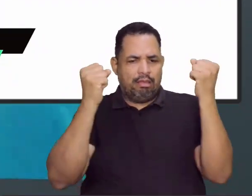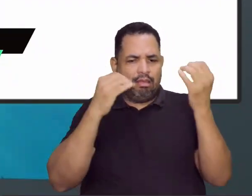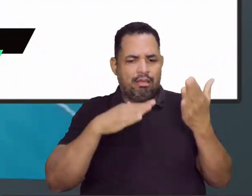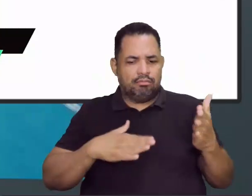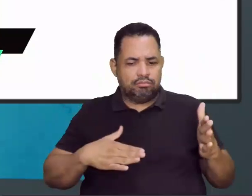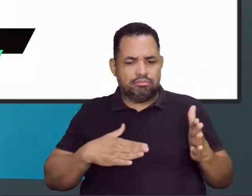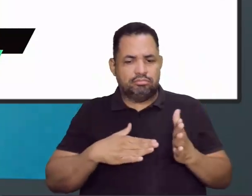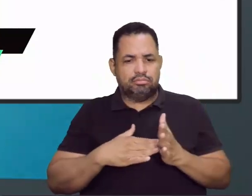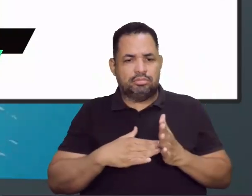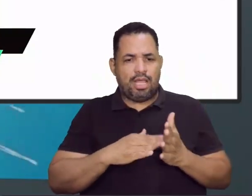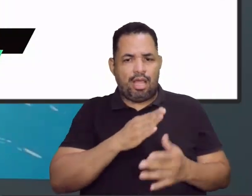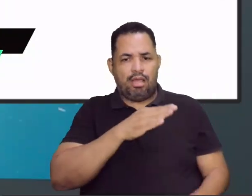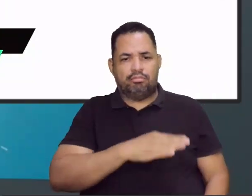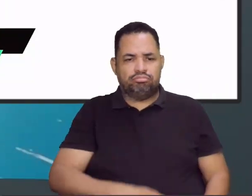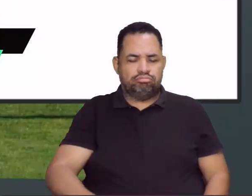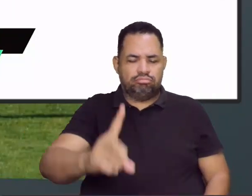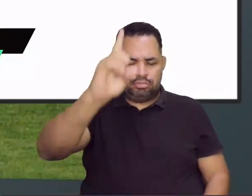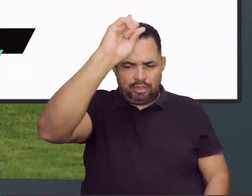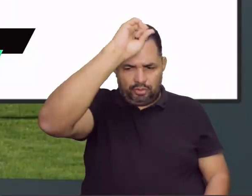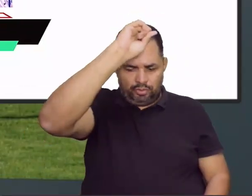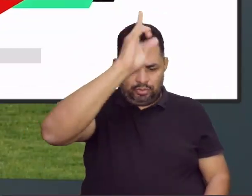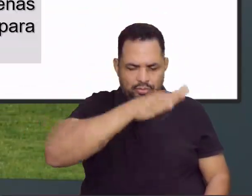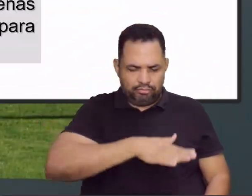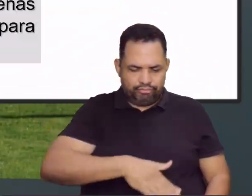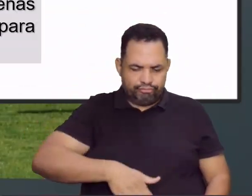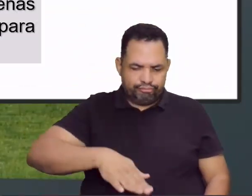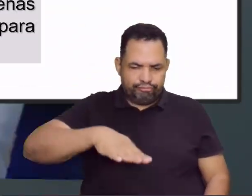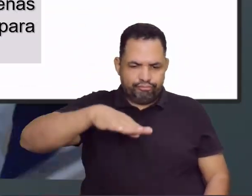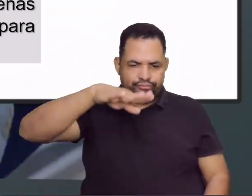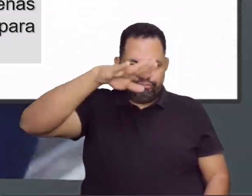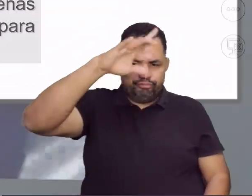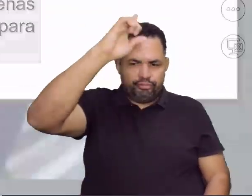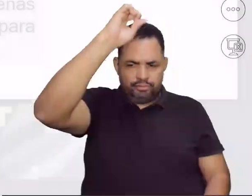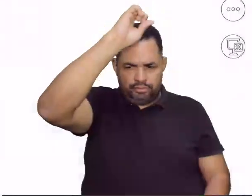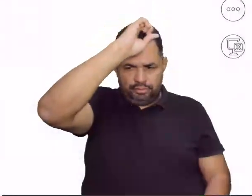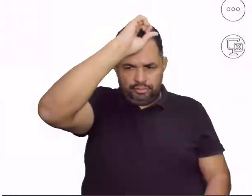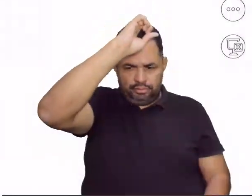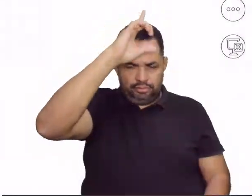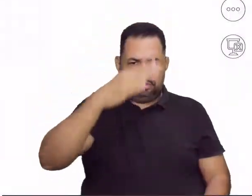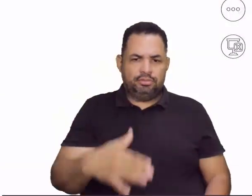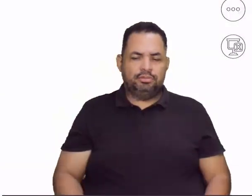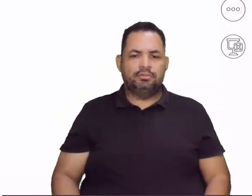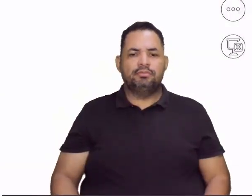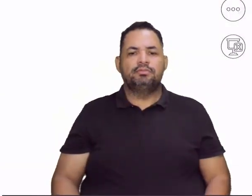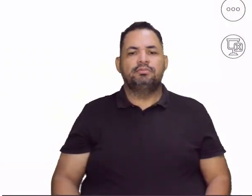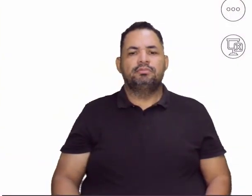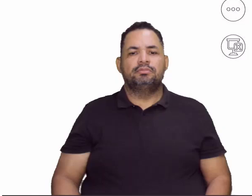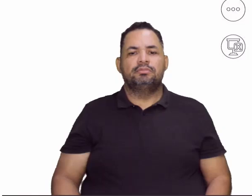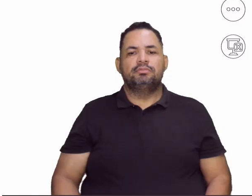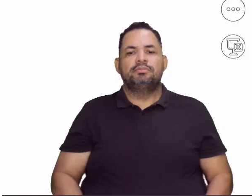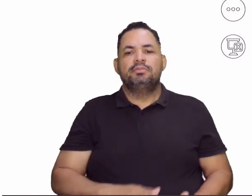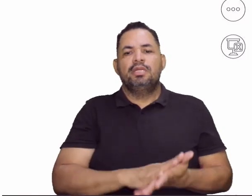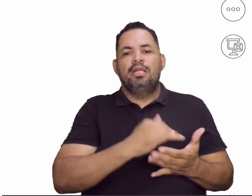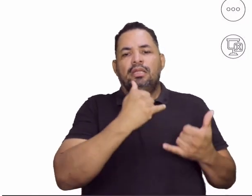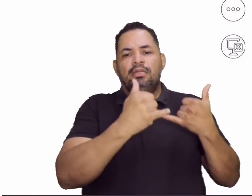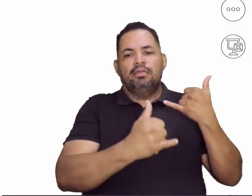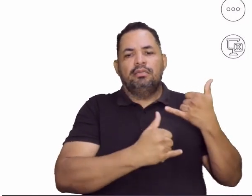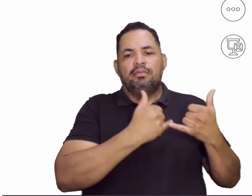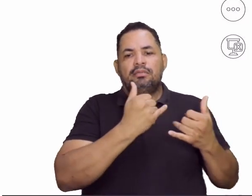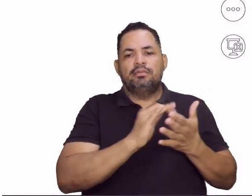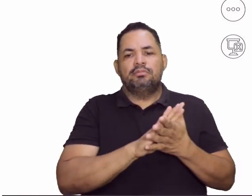fase adulta, tá bom? Então, bora lá dar uma olhada aqui. Então, olha só, os jogos, brinquedos e